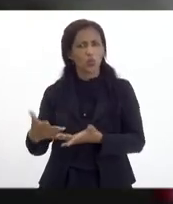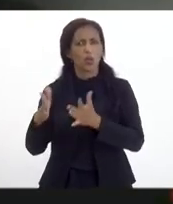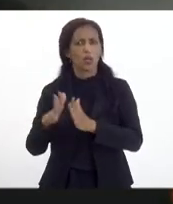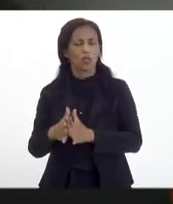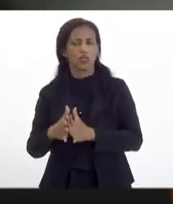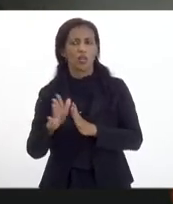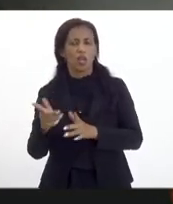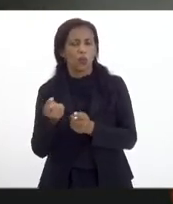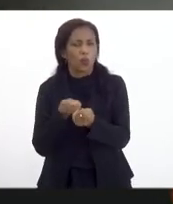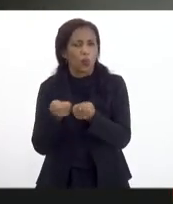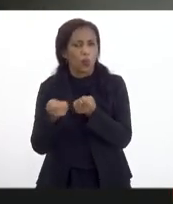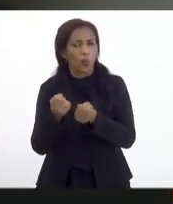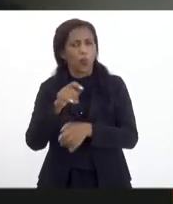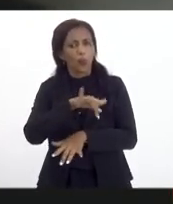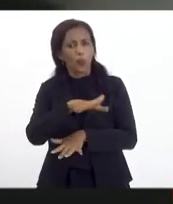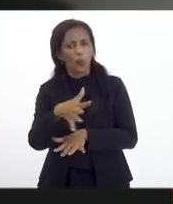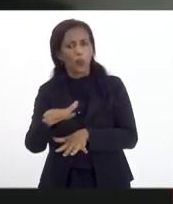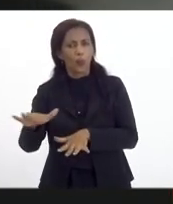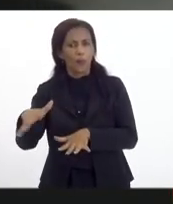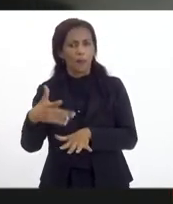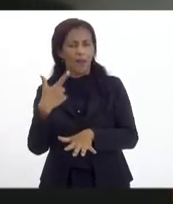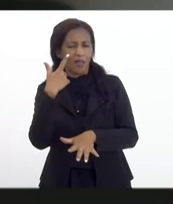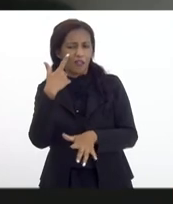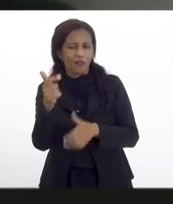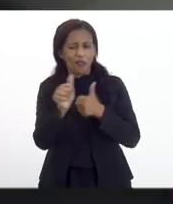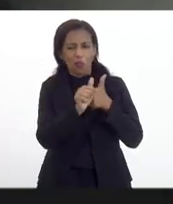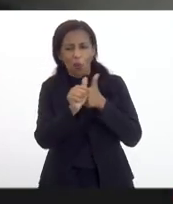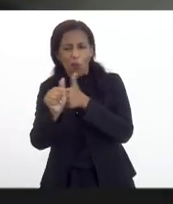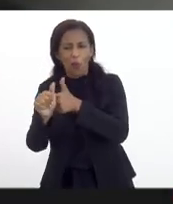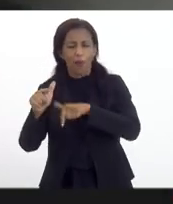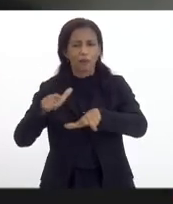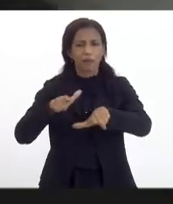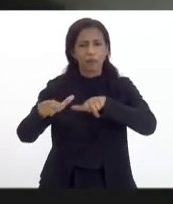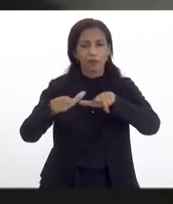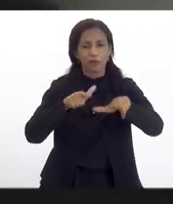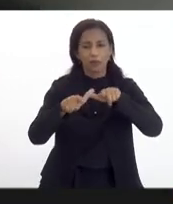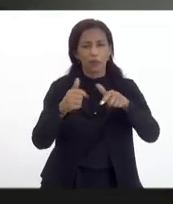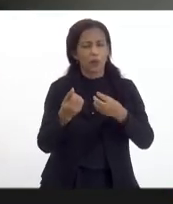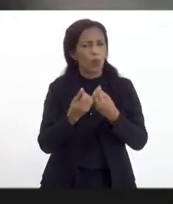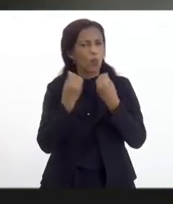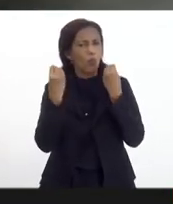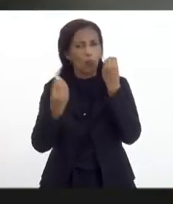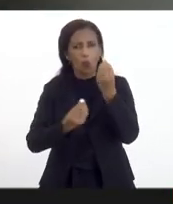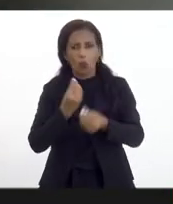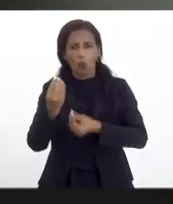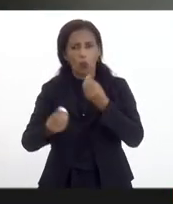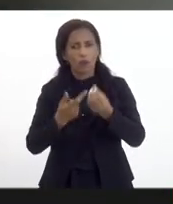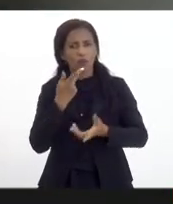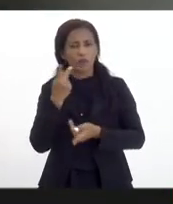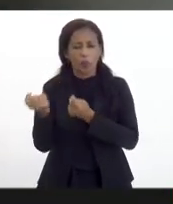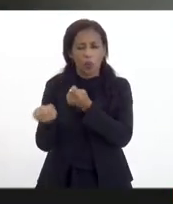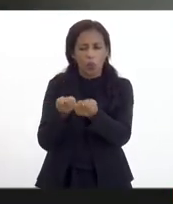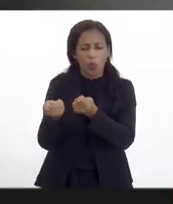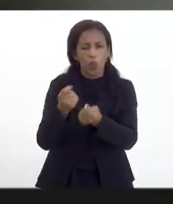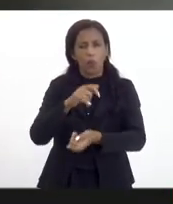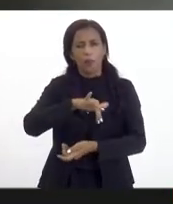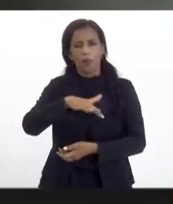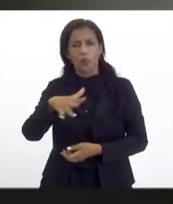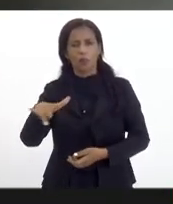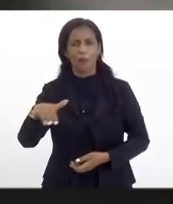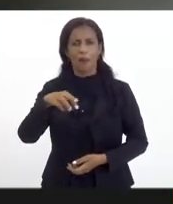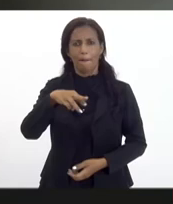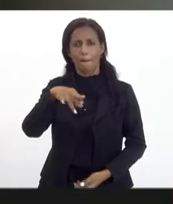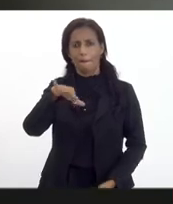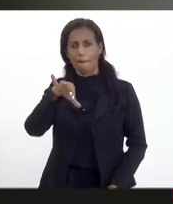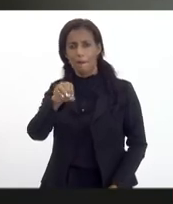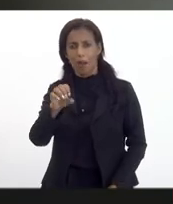âmbito da economia do mar, que eu vejo, eu acompanho o seu trabalho presente, o quanto você colocou a questão da economia do mar, com o Mauro Osório e